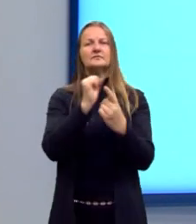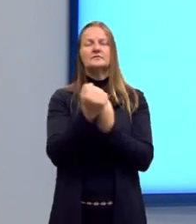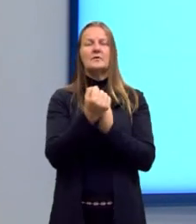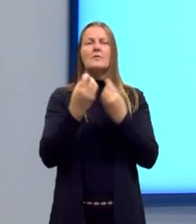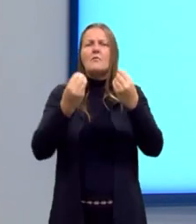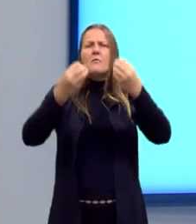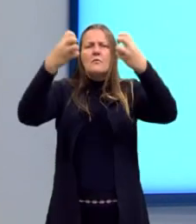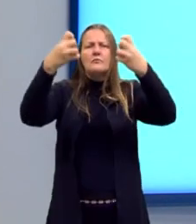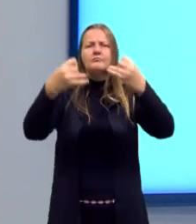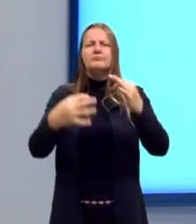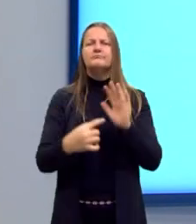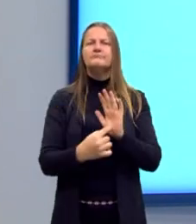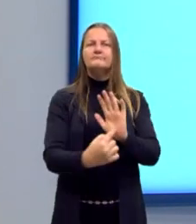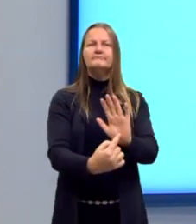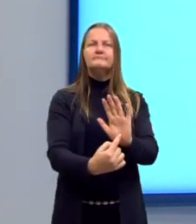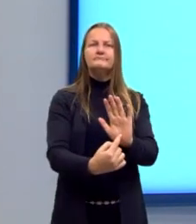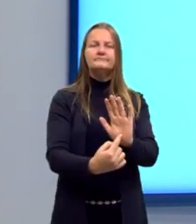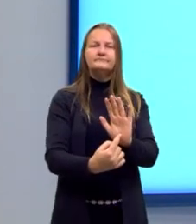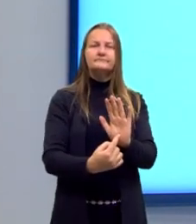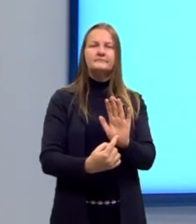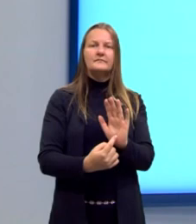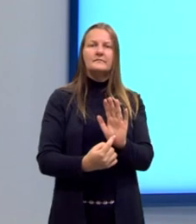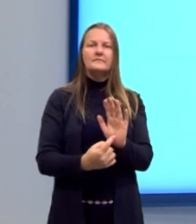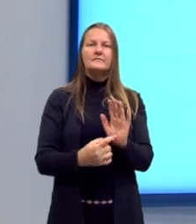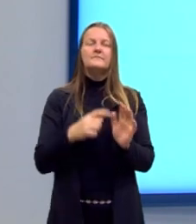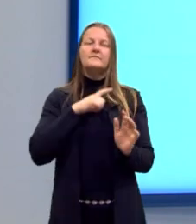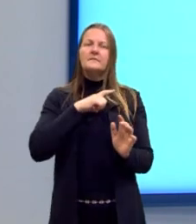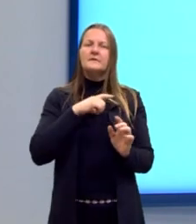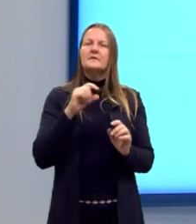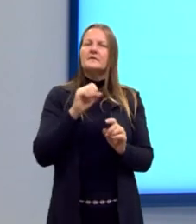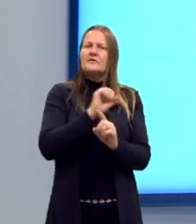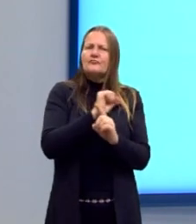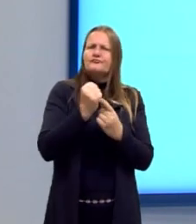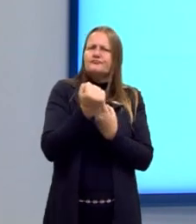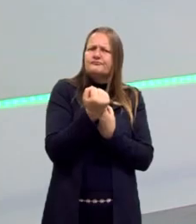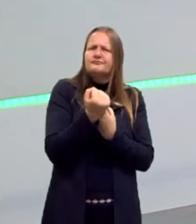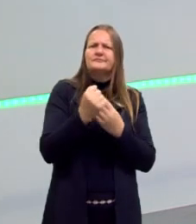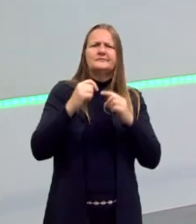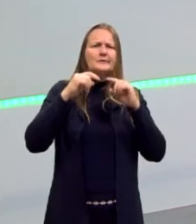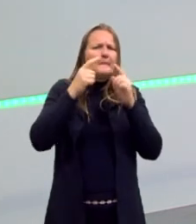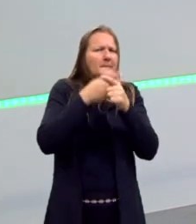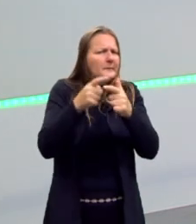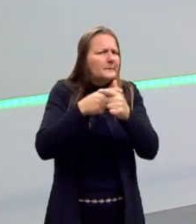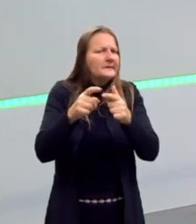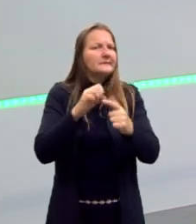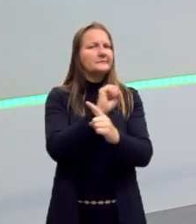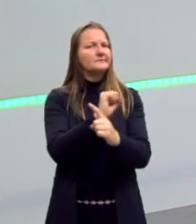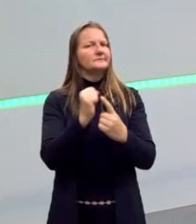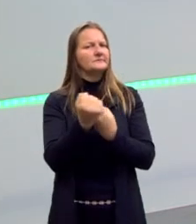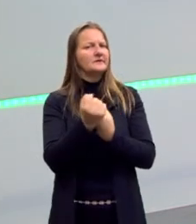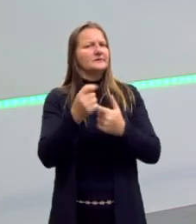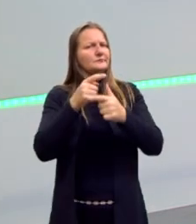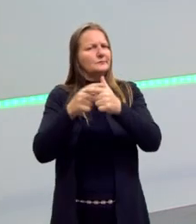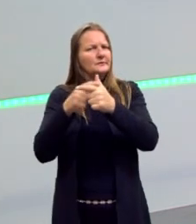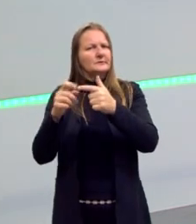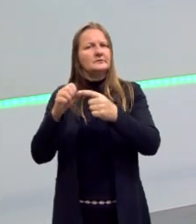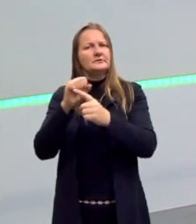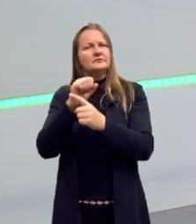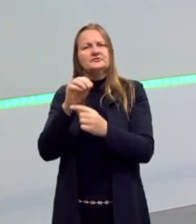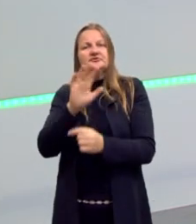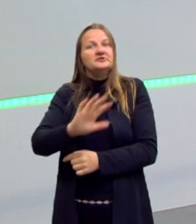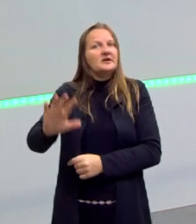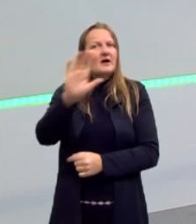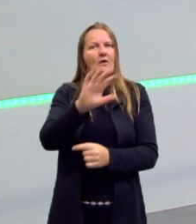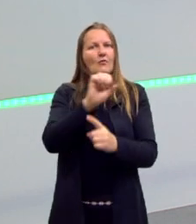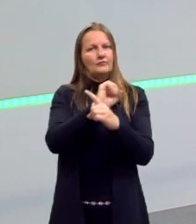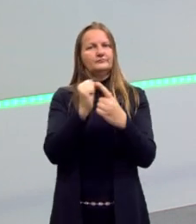como vem aparecendo essa questão da denúncia social, dos problemas sociais. Então isso começa a aparecer. E